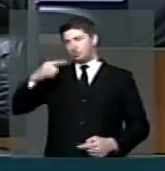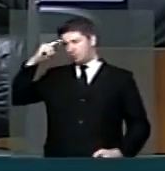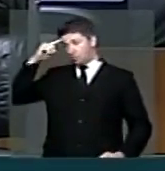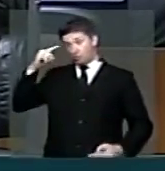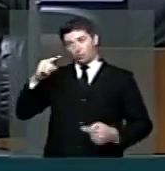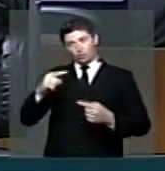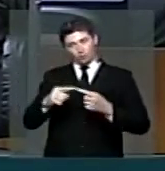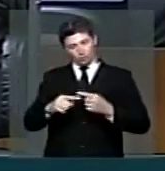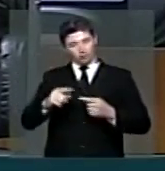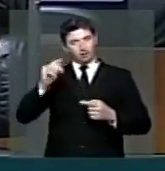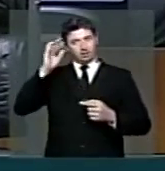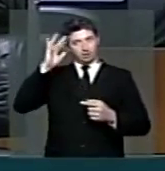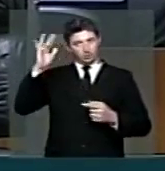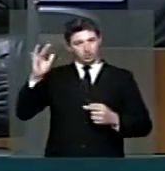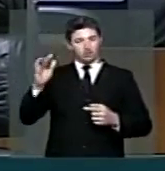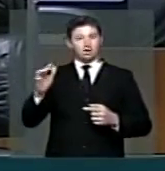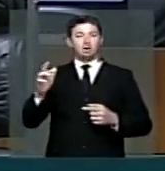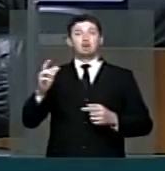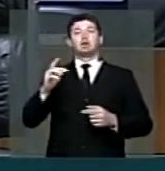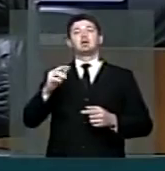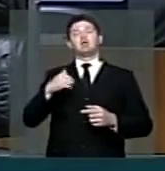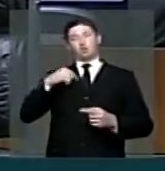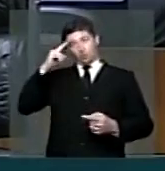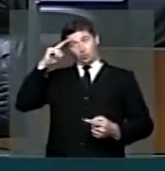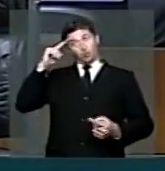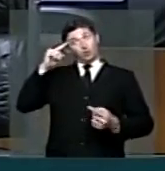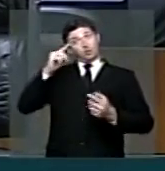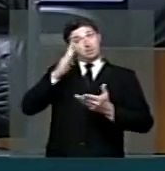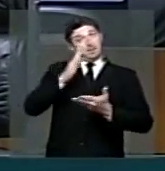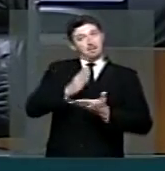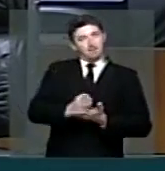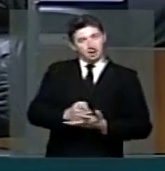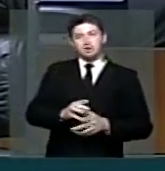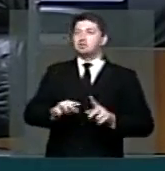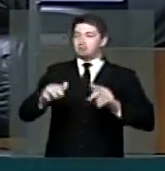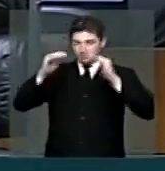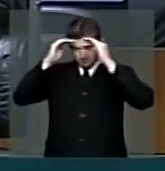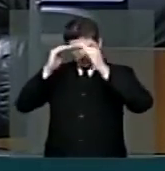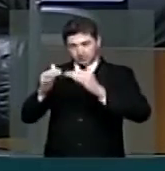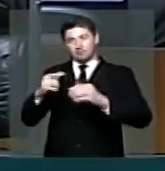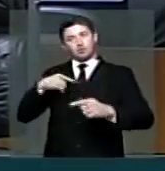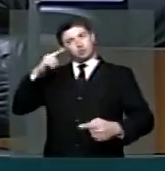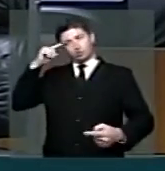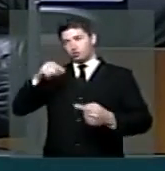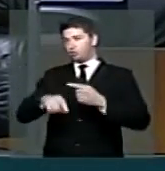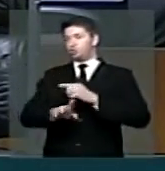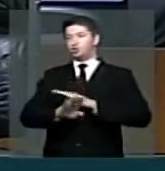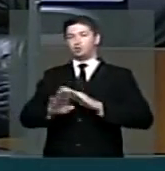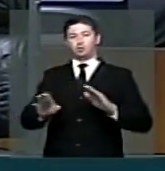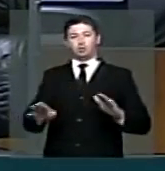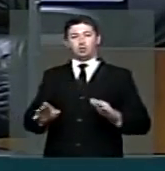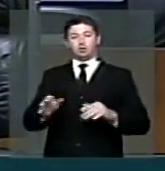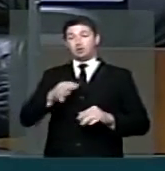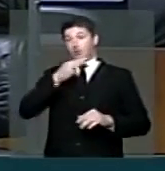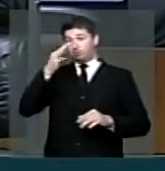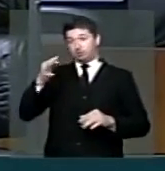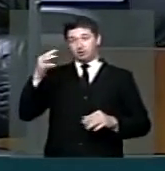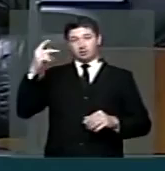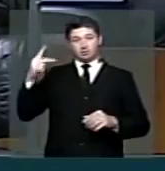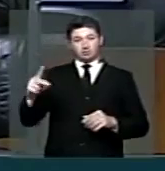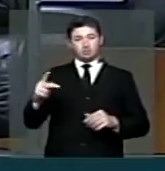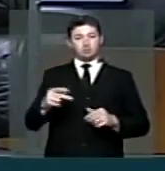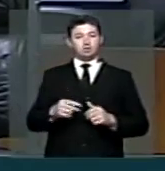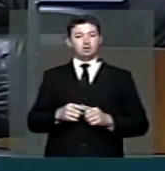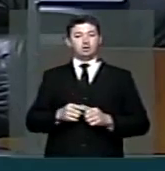tese e concordo em parte, mas respeitosamente discordo do seu posicionamento em